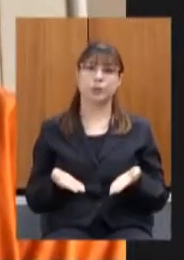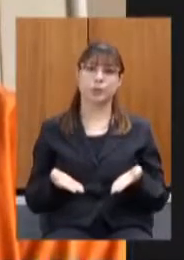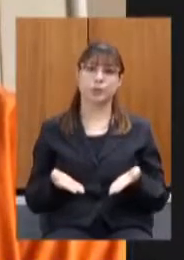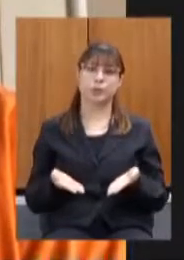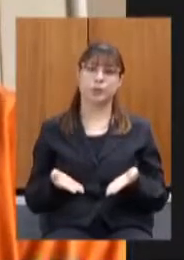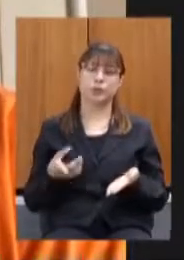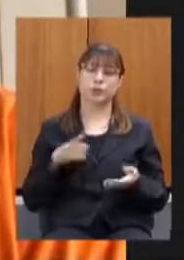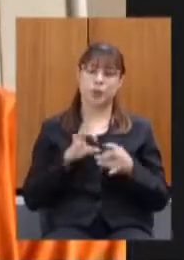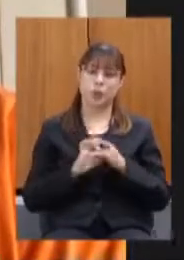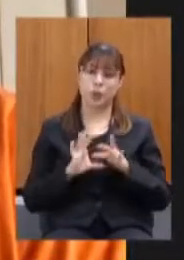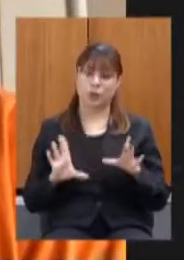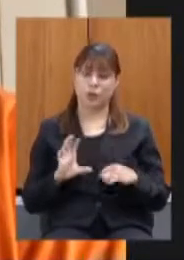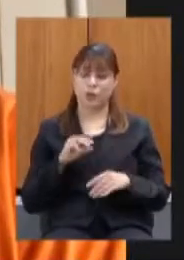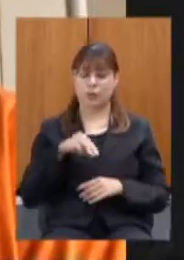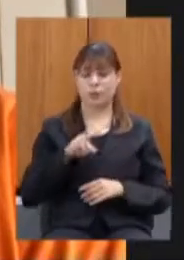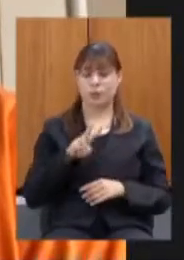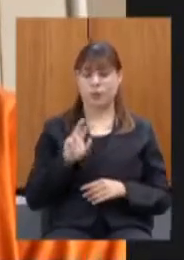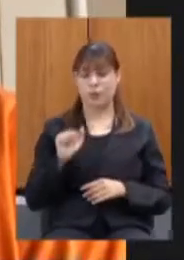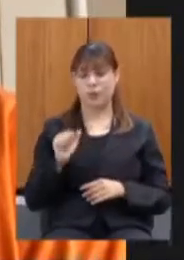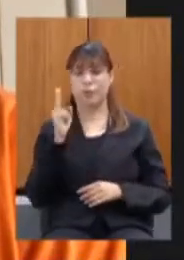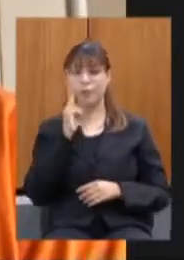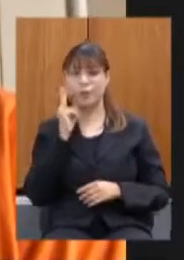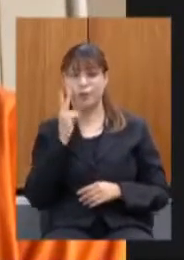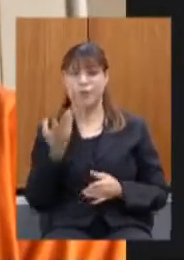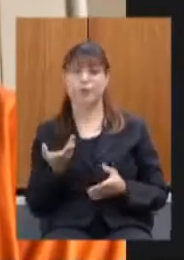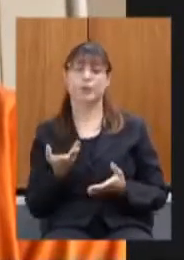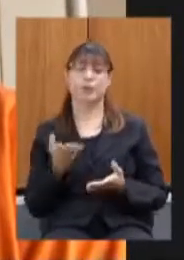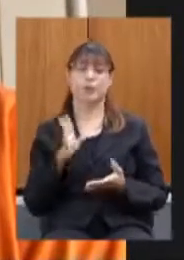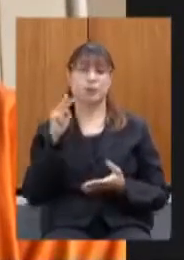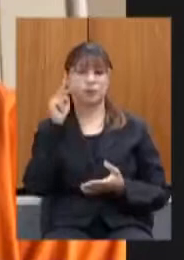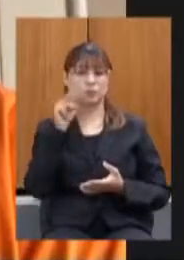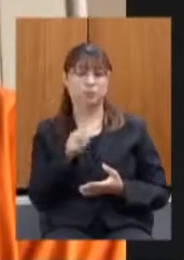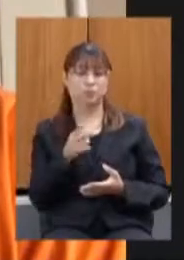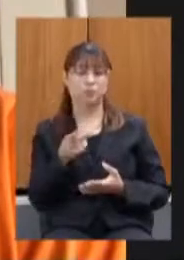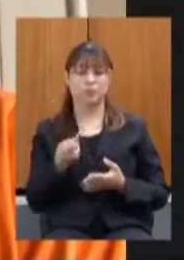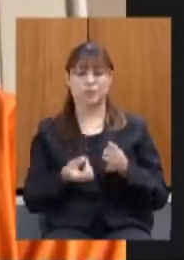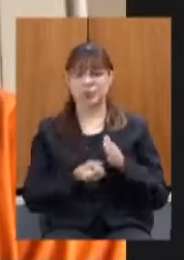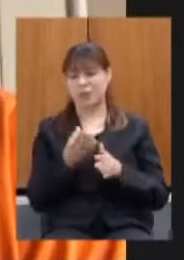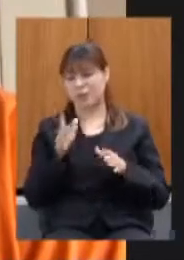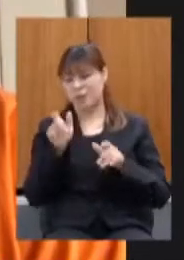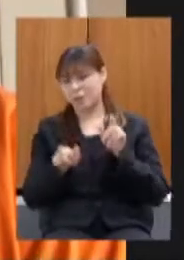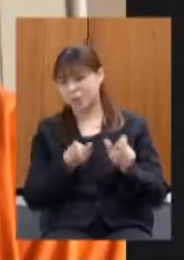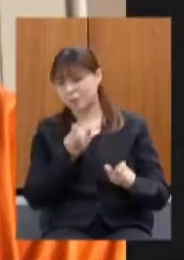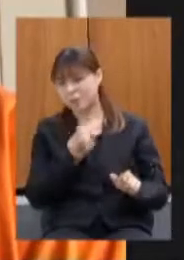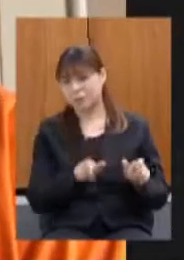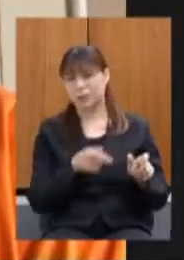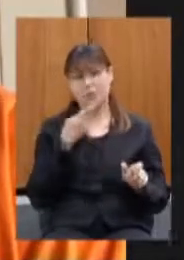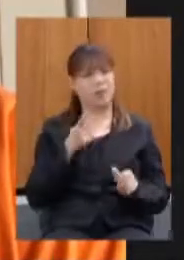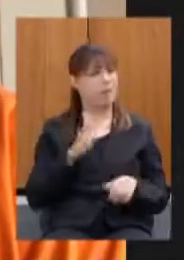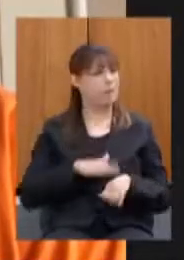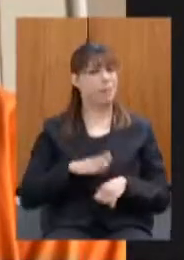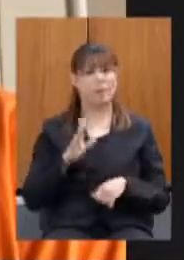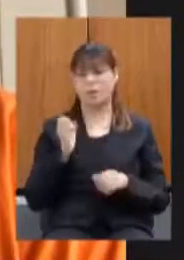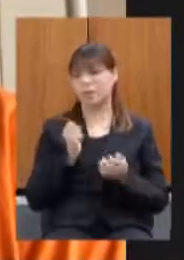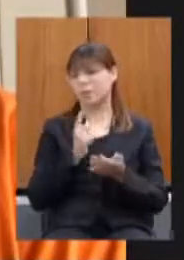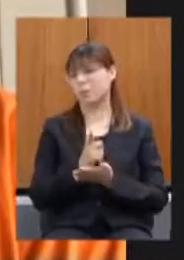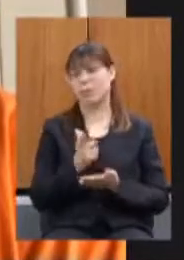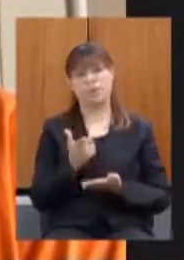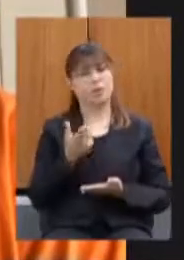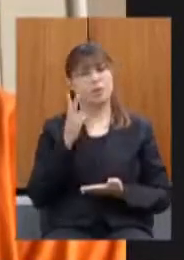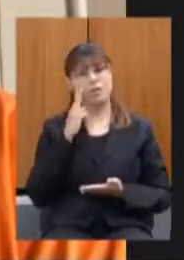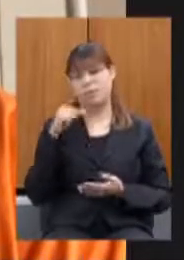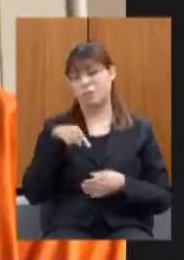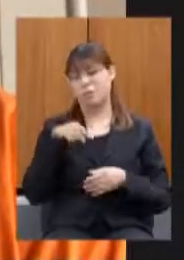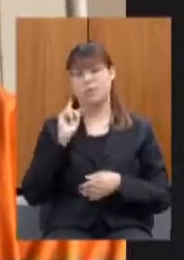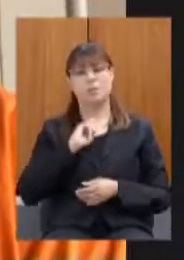atualização do MVA do vinho a gente já vê várias pessoas manifestando que irão deixar de comprar vinhos no estado de Minas Gerais